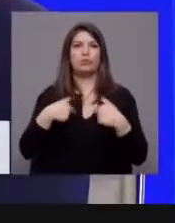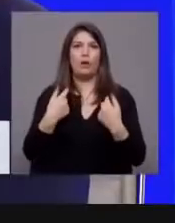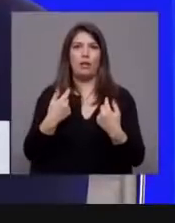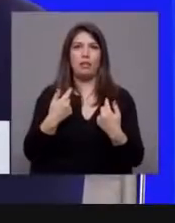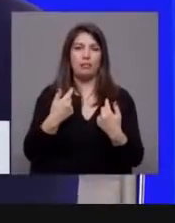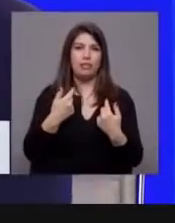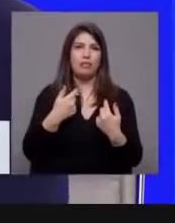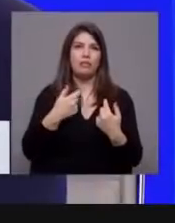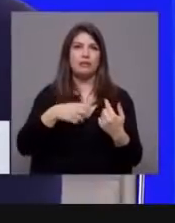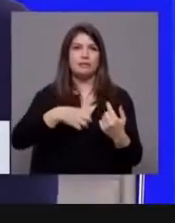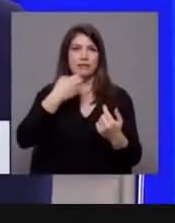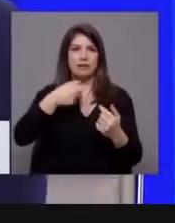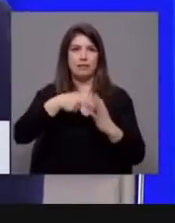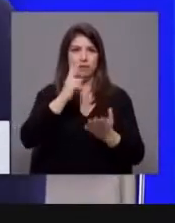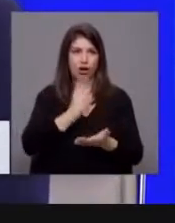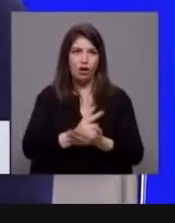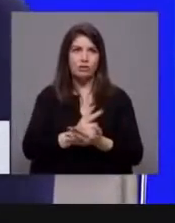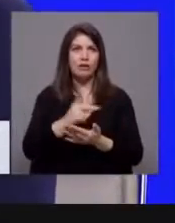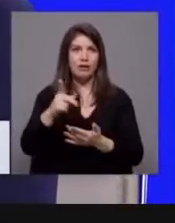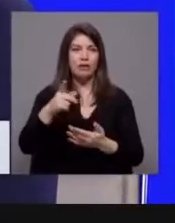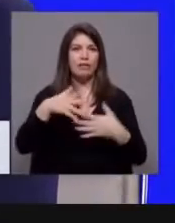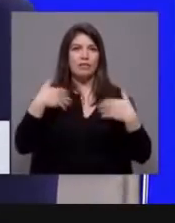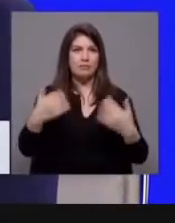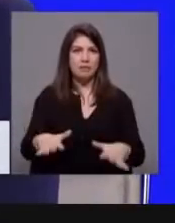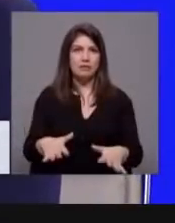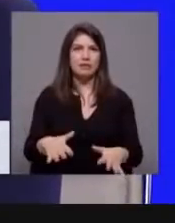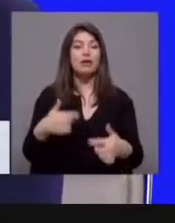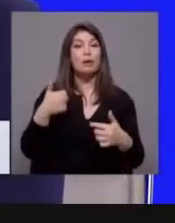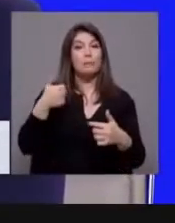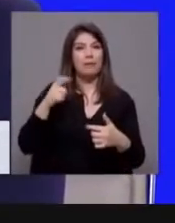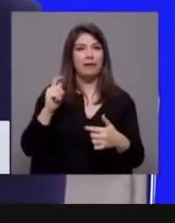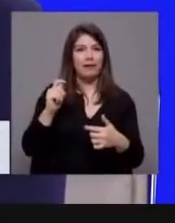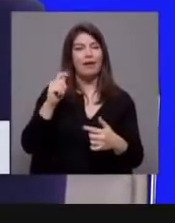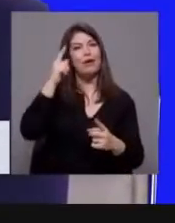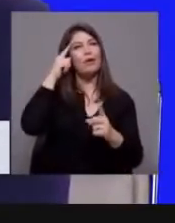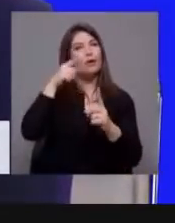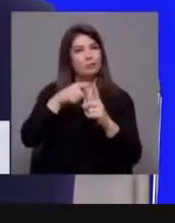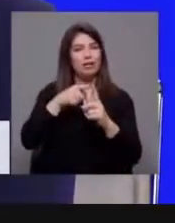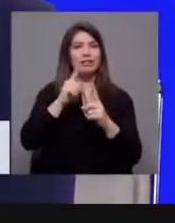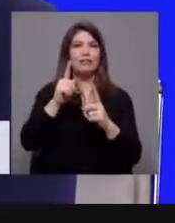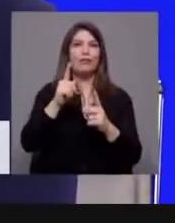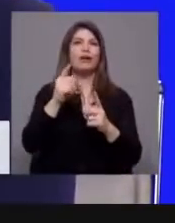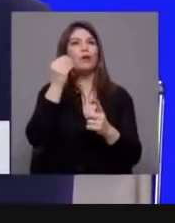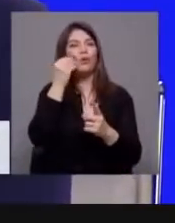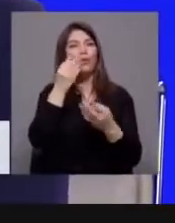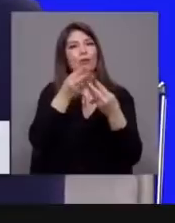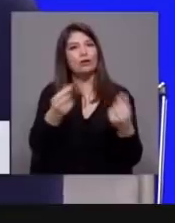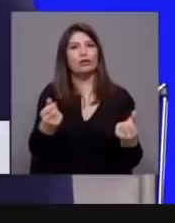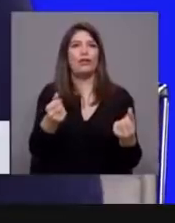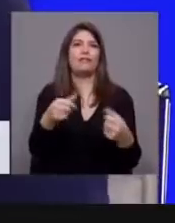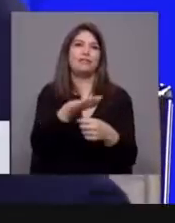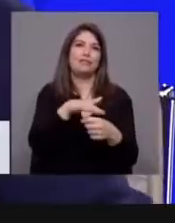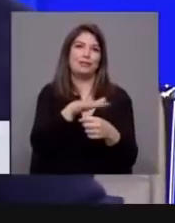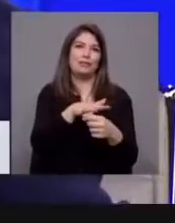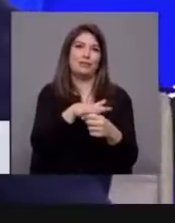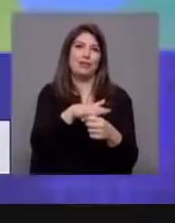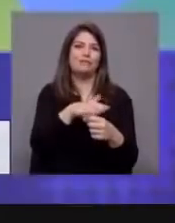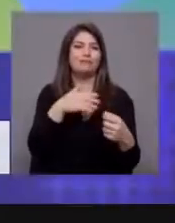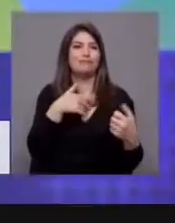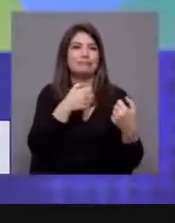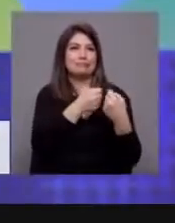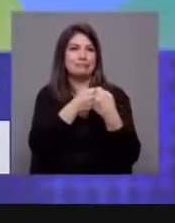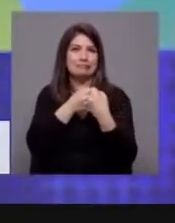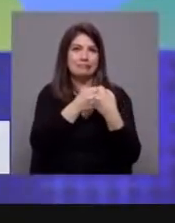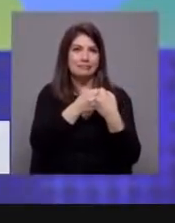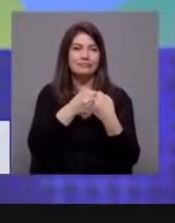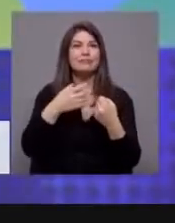demite-se nessa altura? O Bloco de Esquerda está aqui para as soluções para o país, é isso que debatemos, o que debato com o António Costa, e o que debatemos. Isso perder. Com a força que